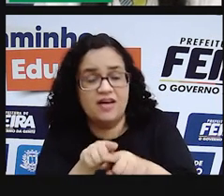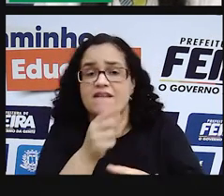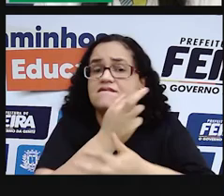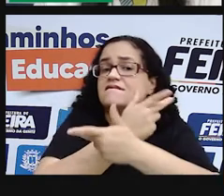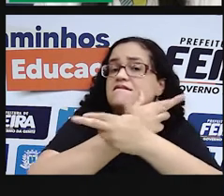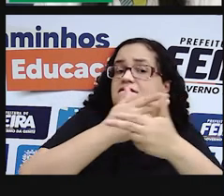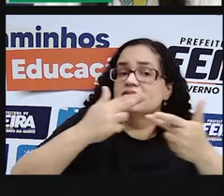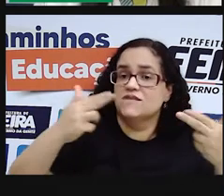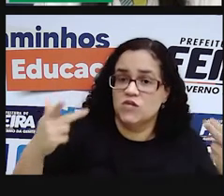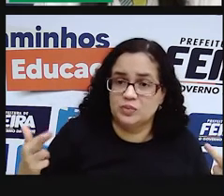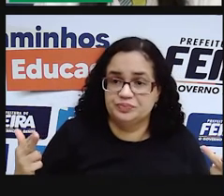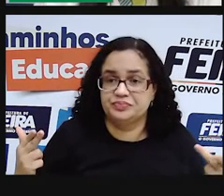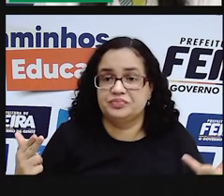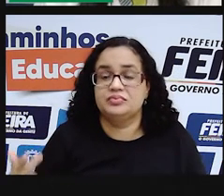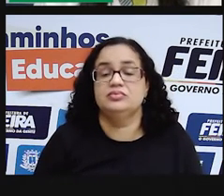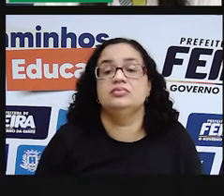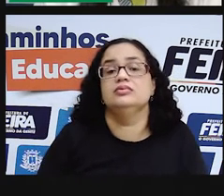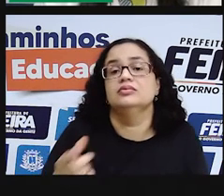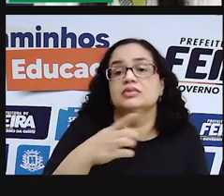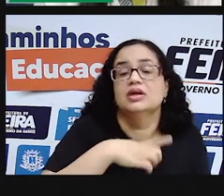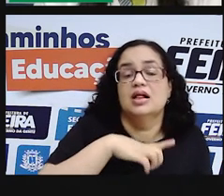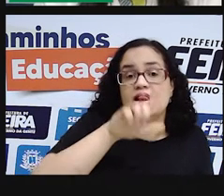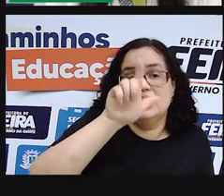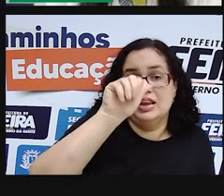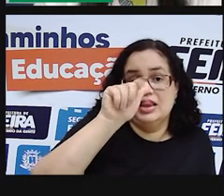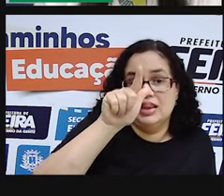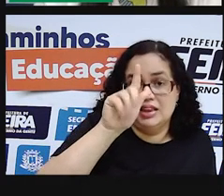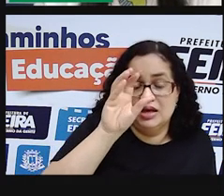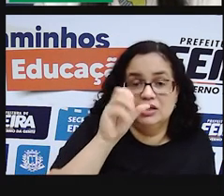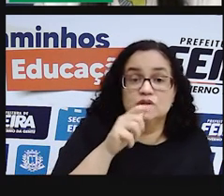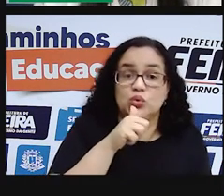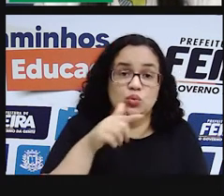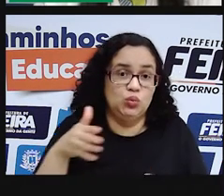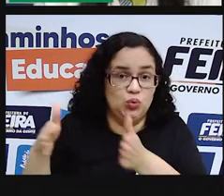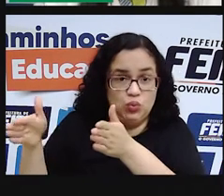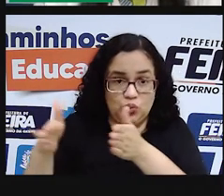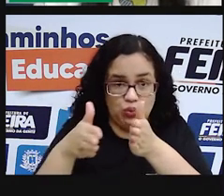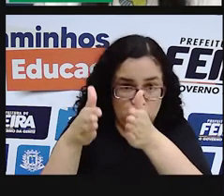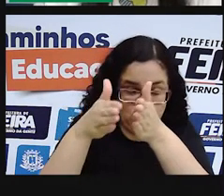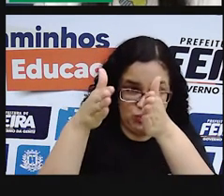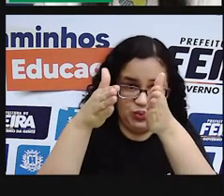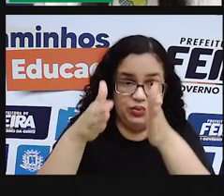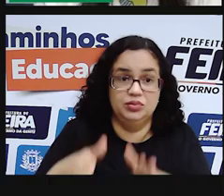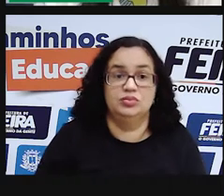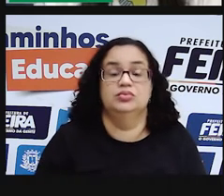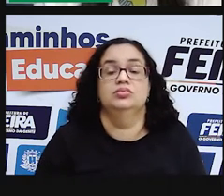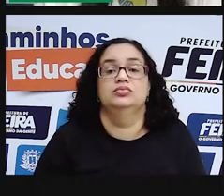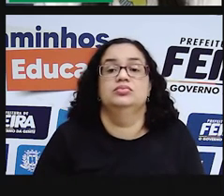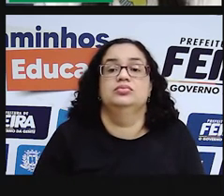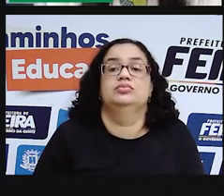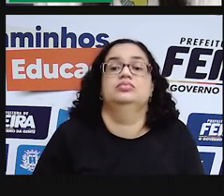diversas fontes, né? Para abastecer um lago. Pode vir dos rios, que deságuam, né?